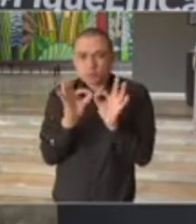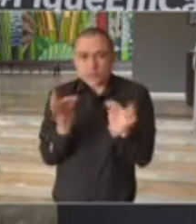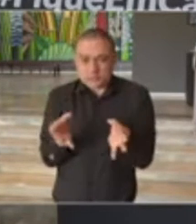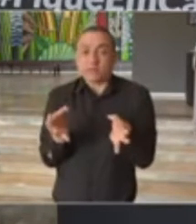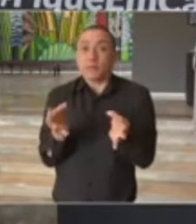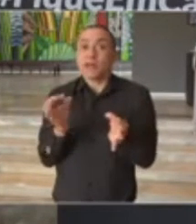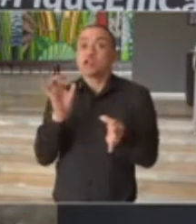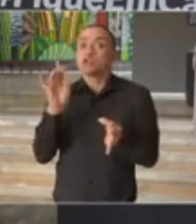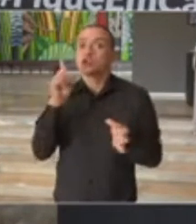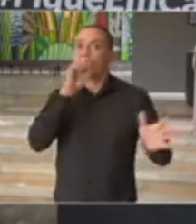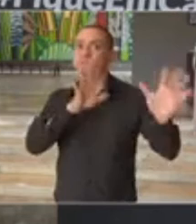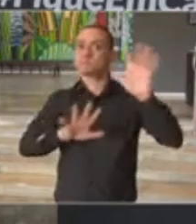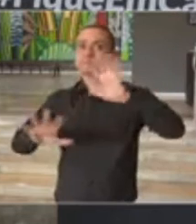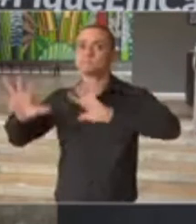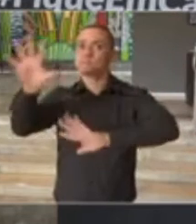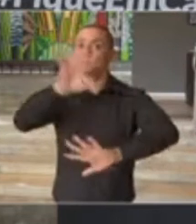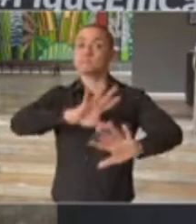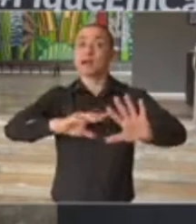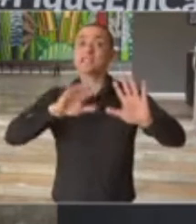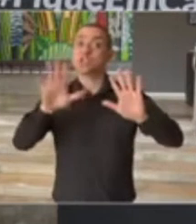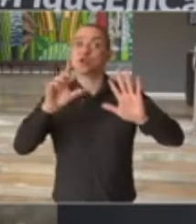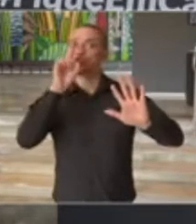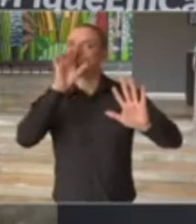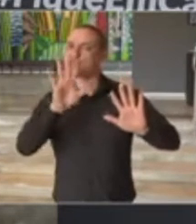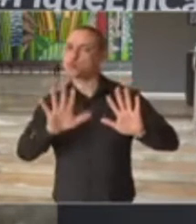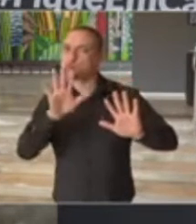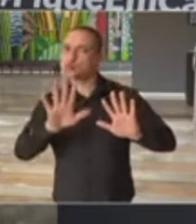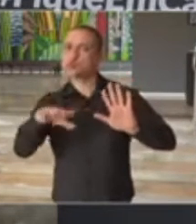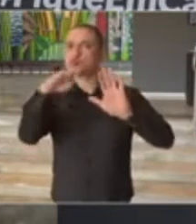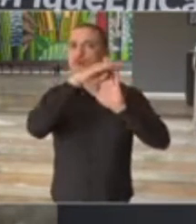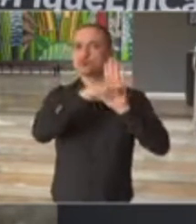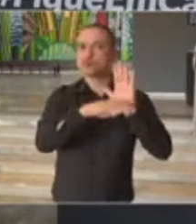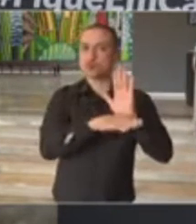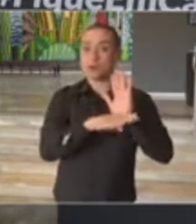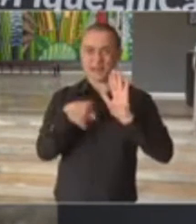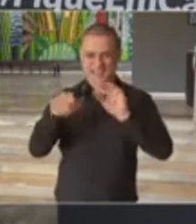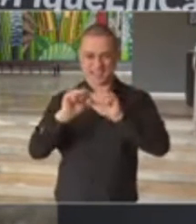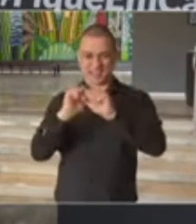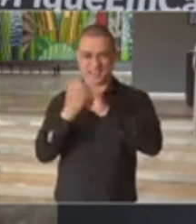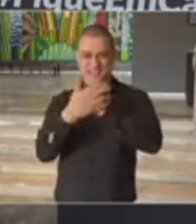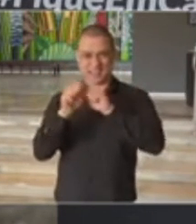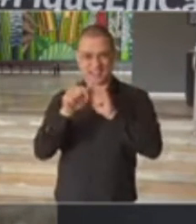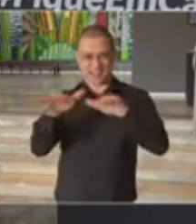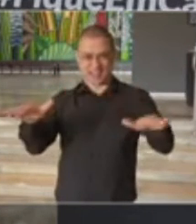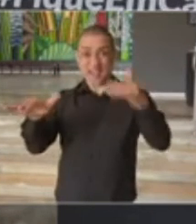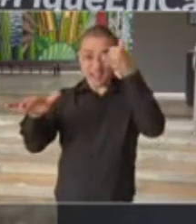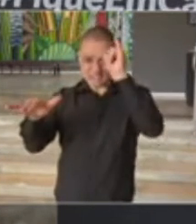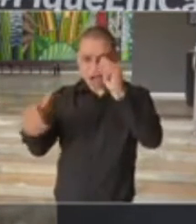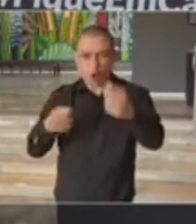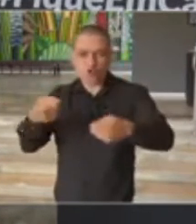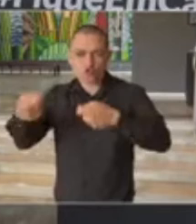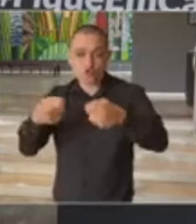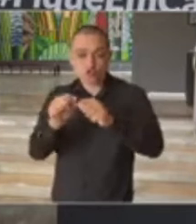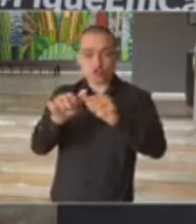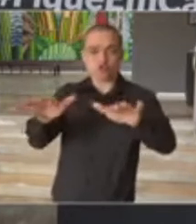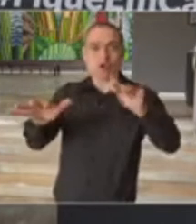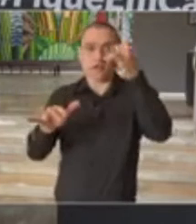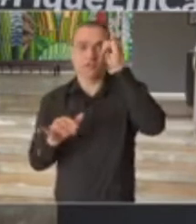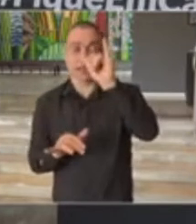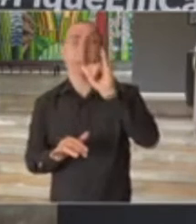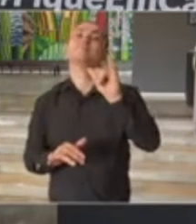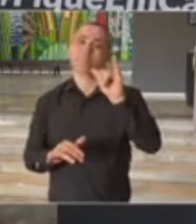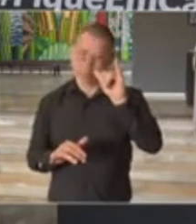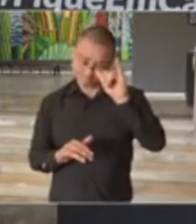ela está sendo feita de uma forma extremamente cuidadosa e que para que a epidemia seja controlada no Estado, nós